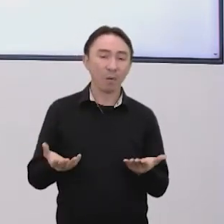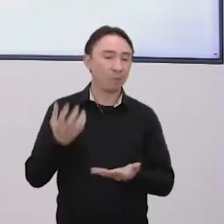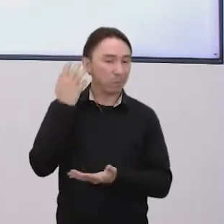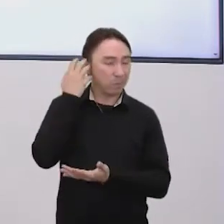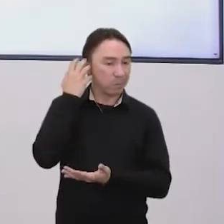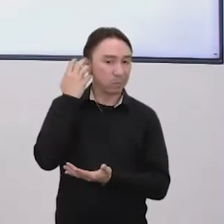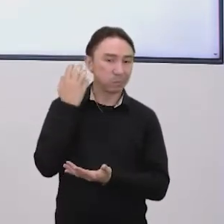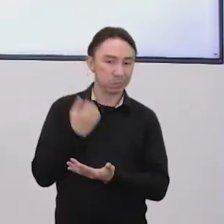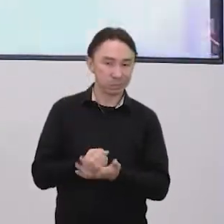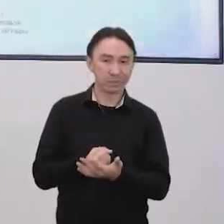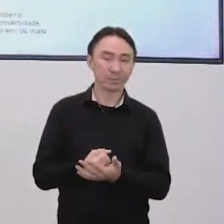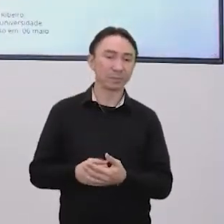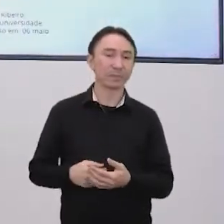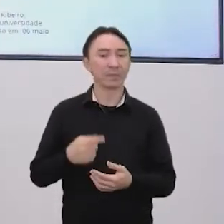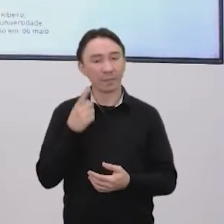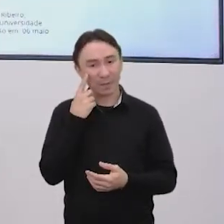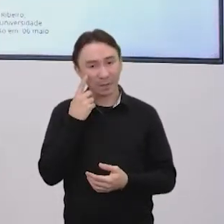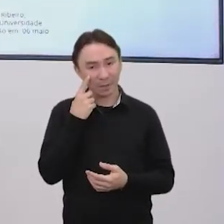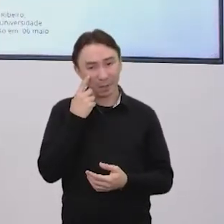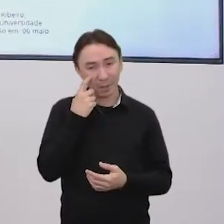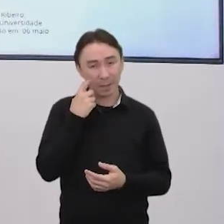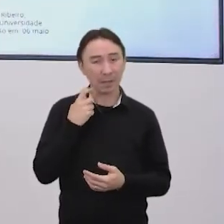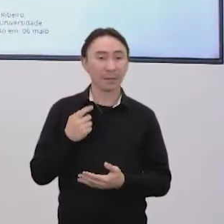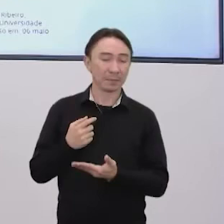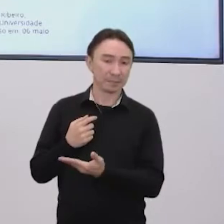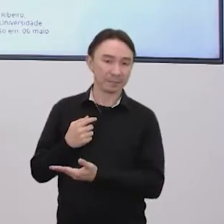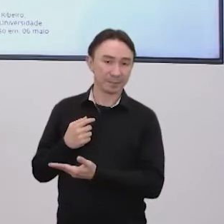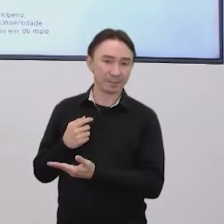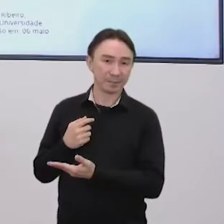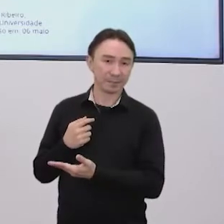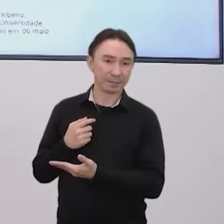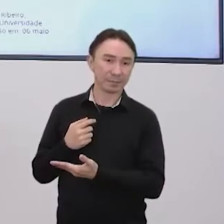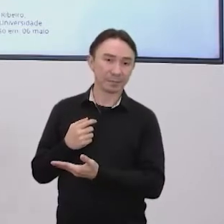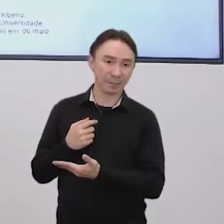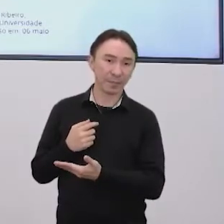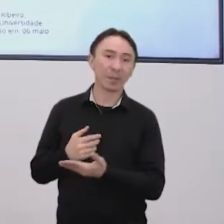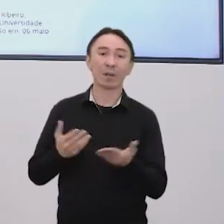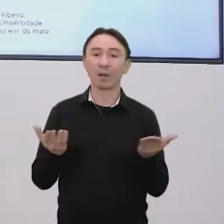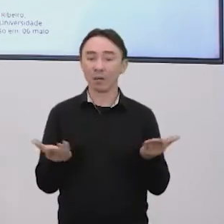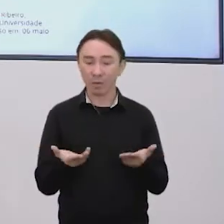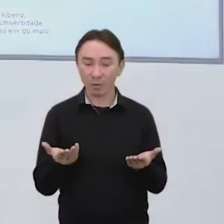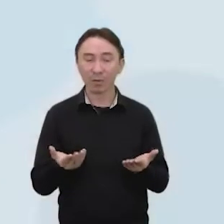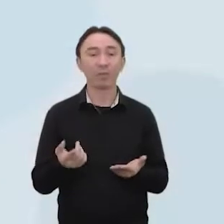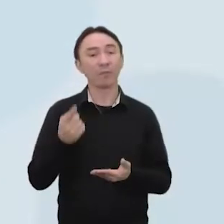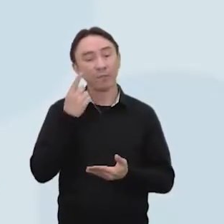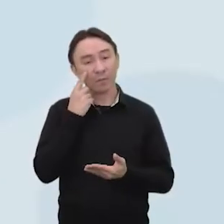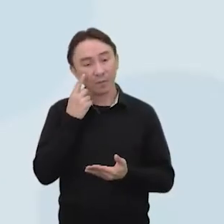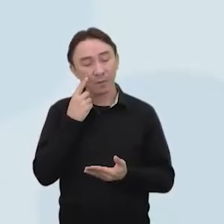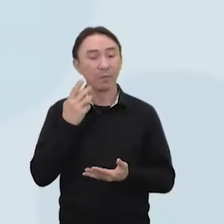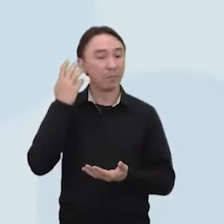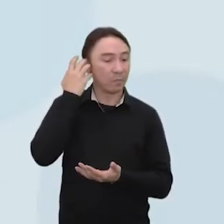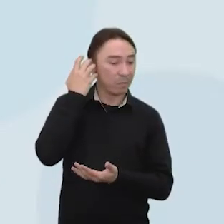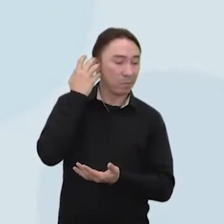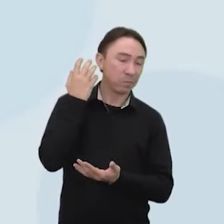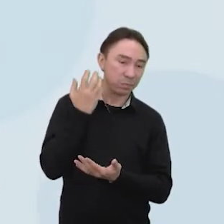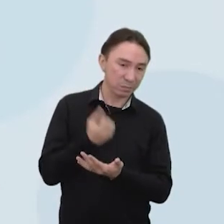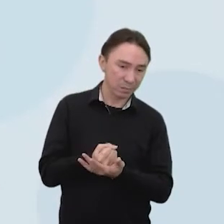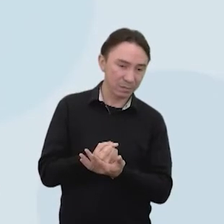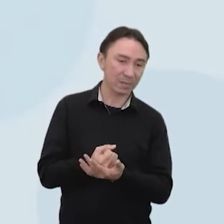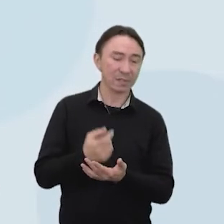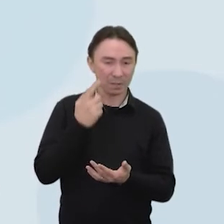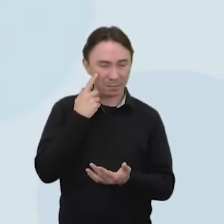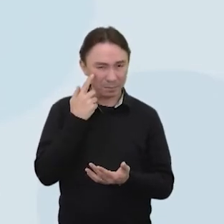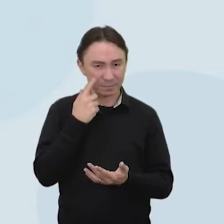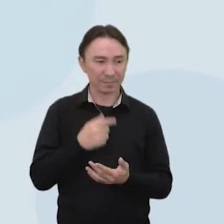Vamos voltar, vou pedir para o Giovanni colocar o nosso slide novamente. Aí. Então, nós vamos ouvir um podcast sobre essa reportagem, recorte, tá,